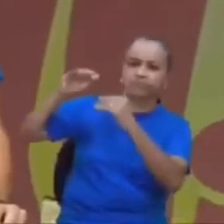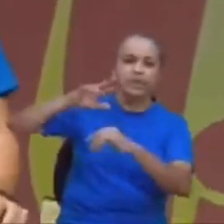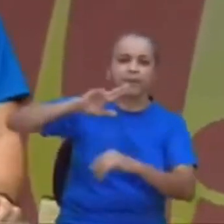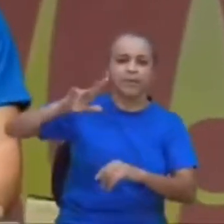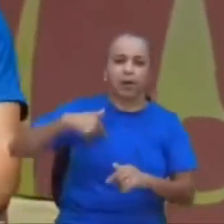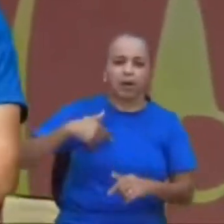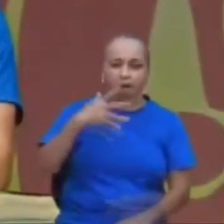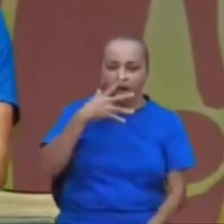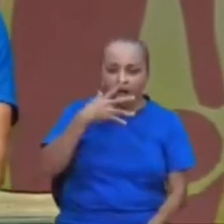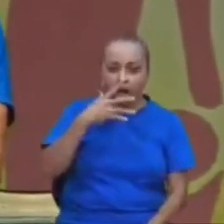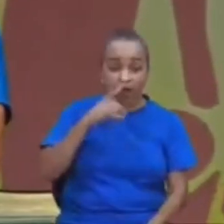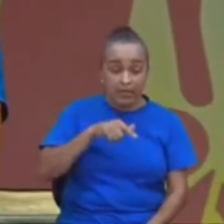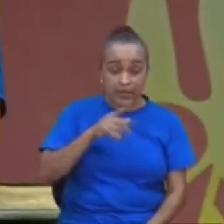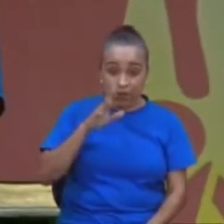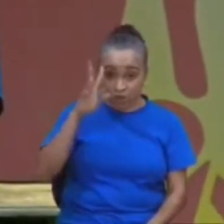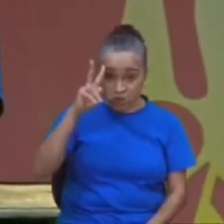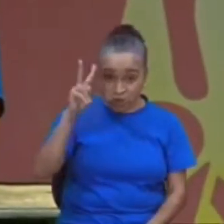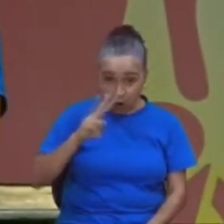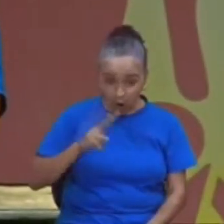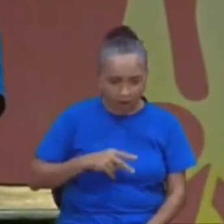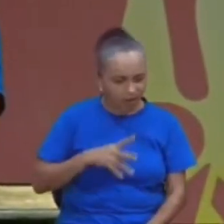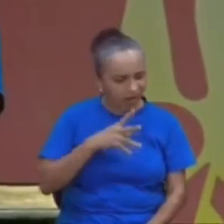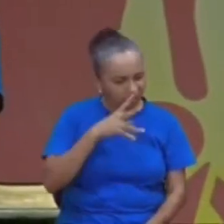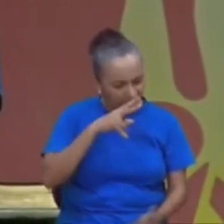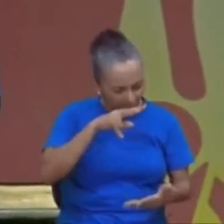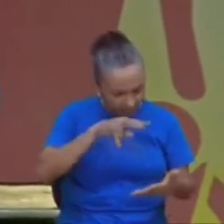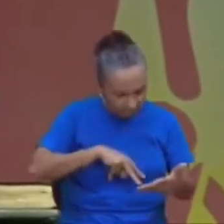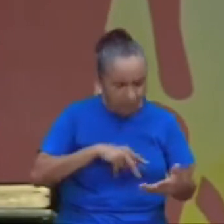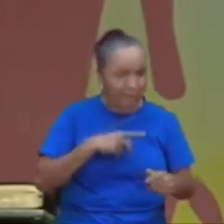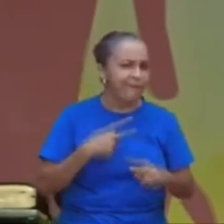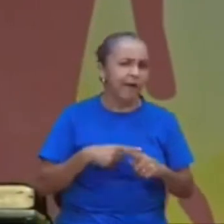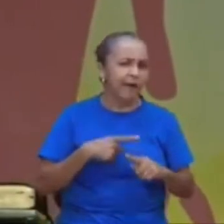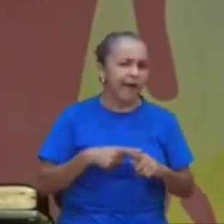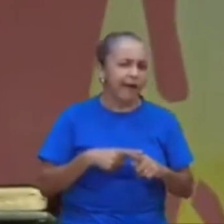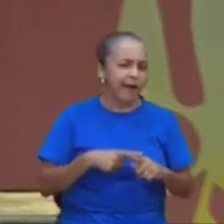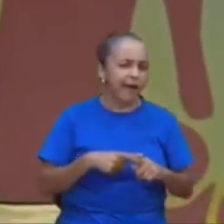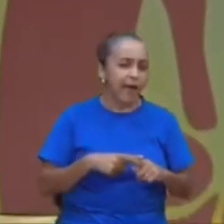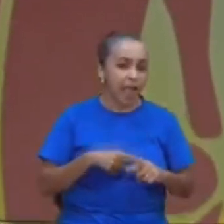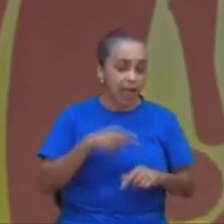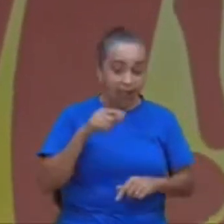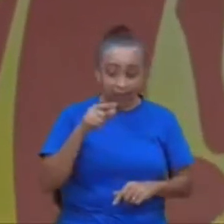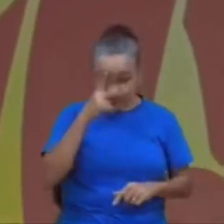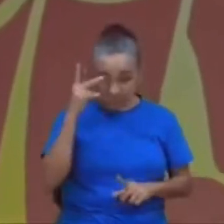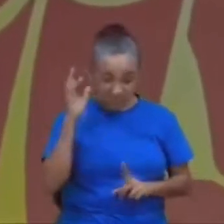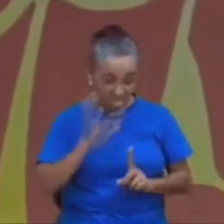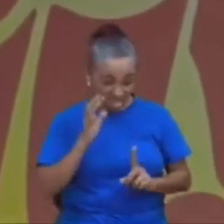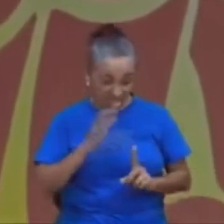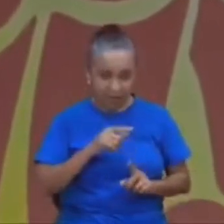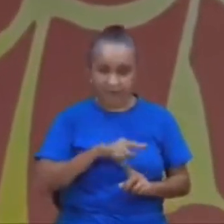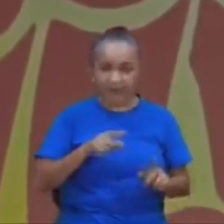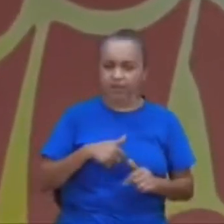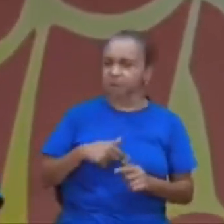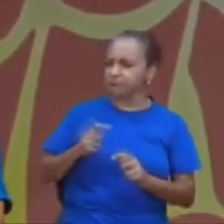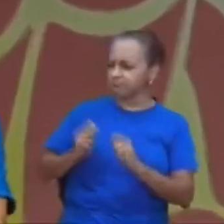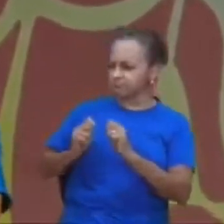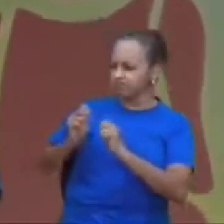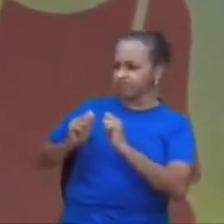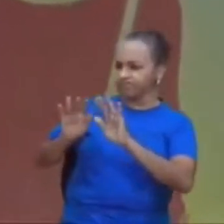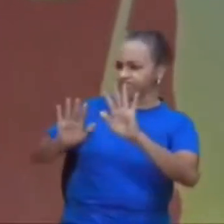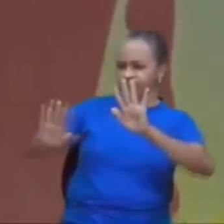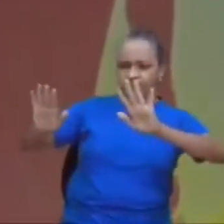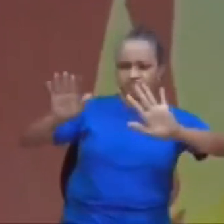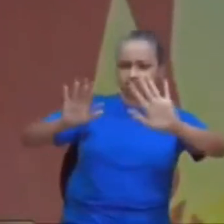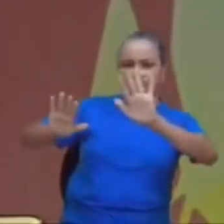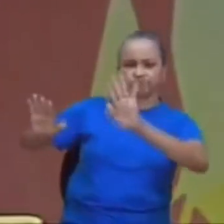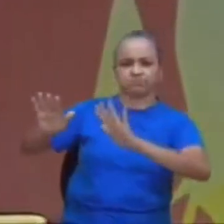me impressiona, na sua história, o que mais me impressiona, na sua história, é que ele não se contaminou, ele não se corrompeu, lá em 1 Samuel